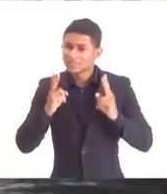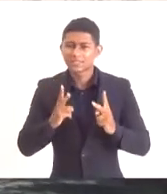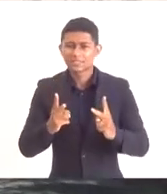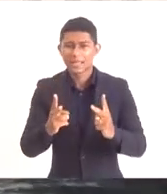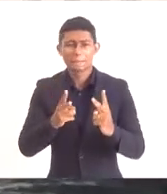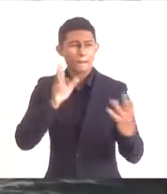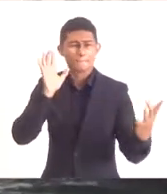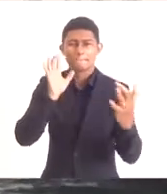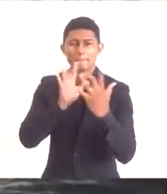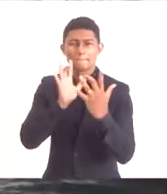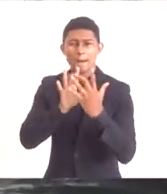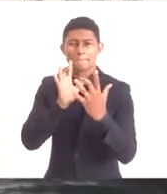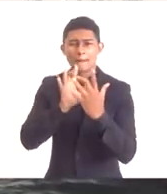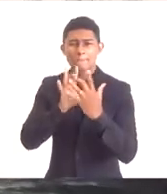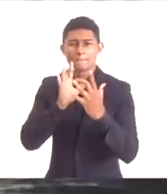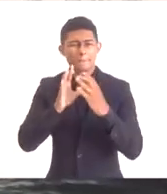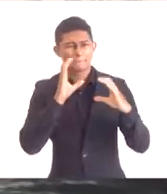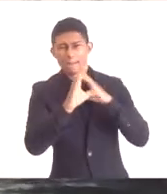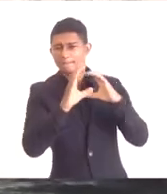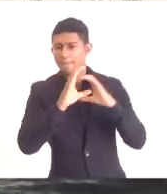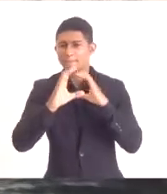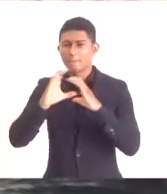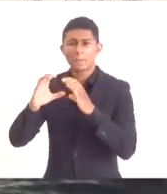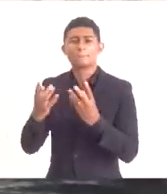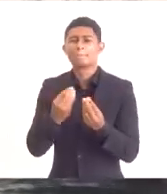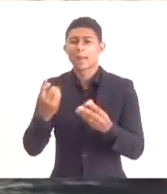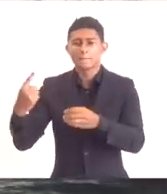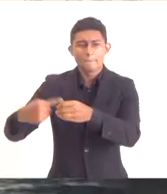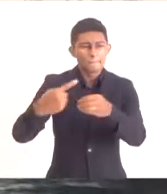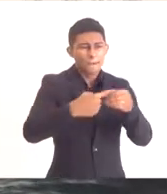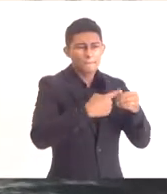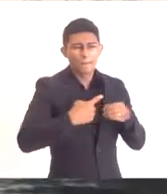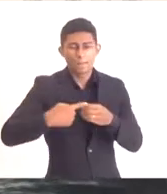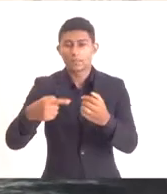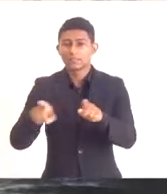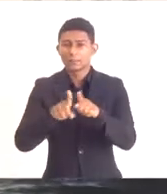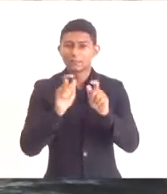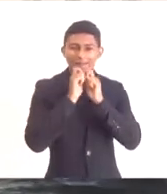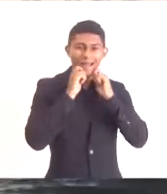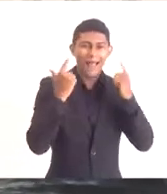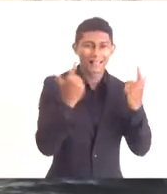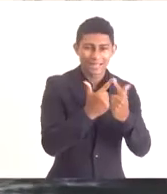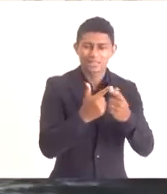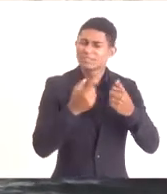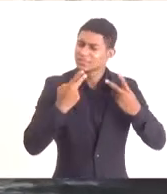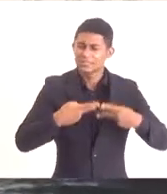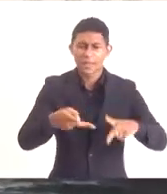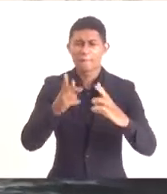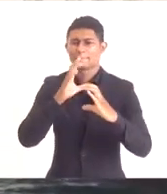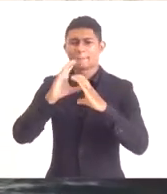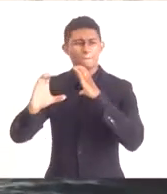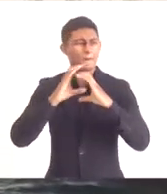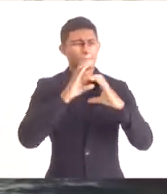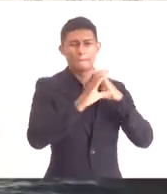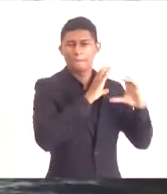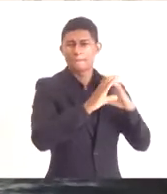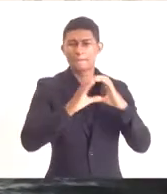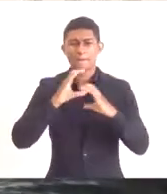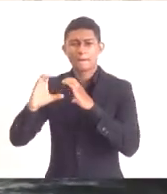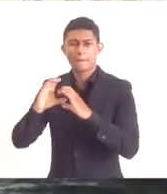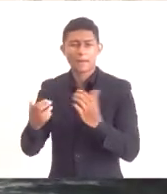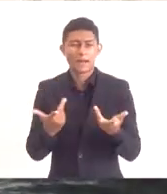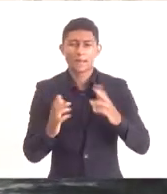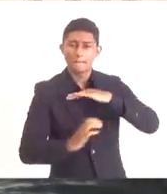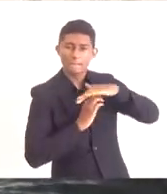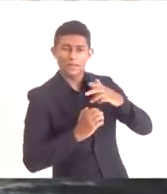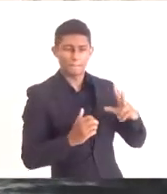contato com a região, para que os municípios e a LERJ tenham sempre esse diálogo com a iniciativa privada